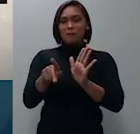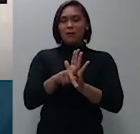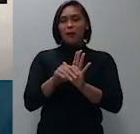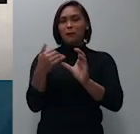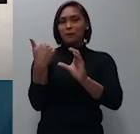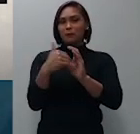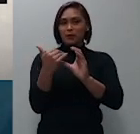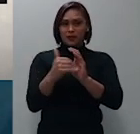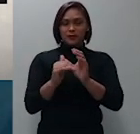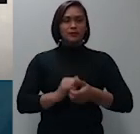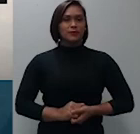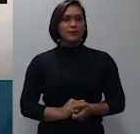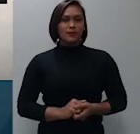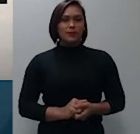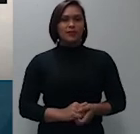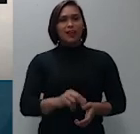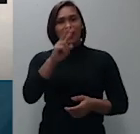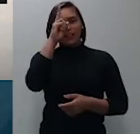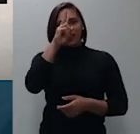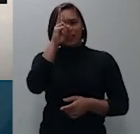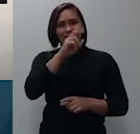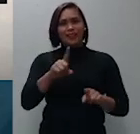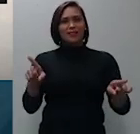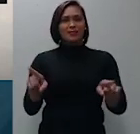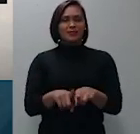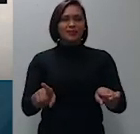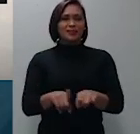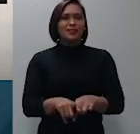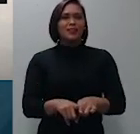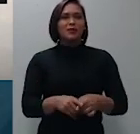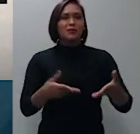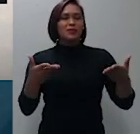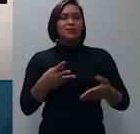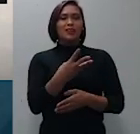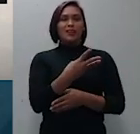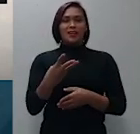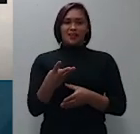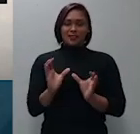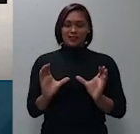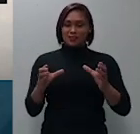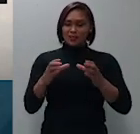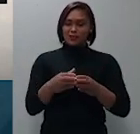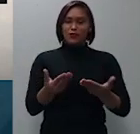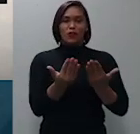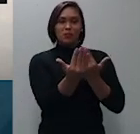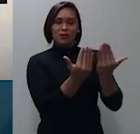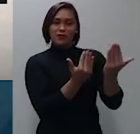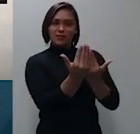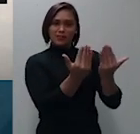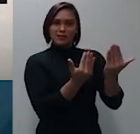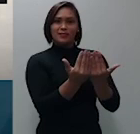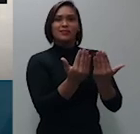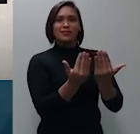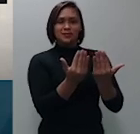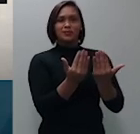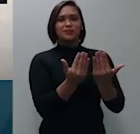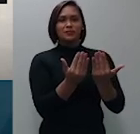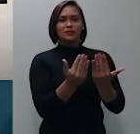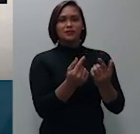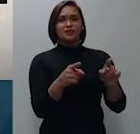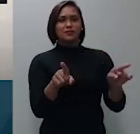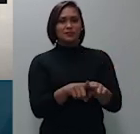Ressalte-se que o colegiado da terceira turma já se deparou com hipótese similar, porém, com